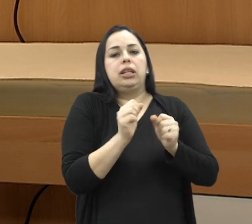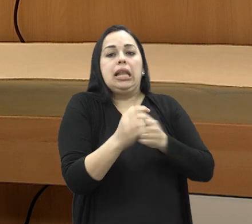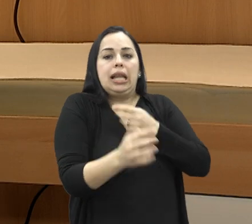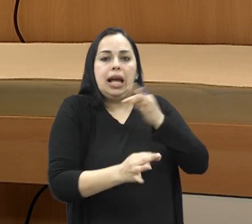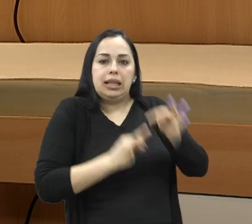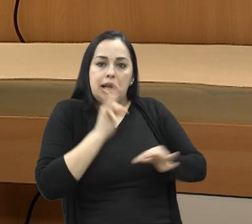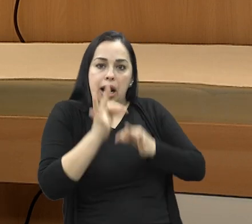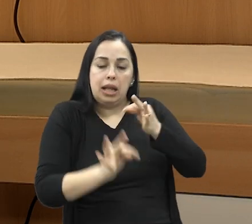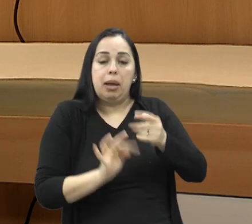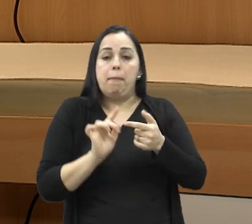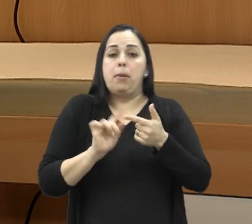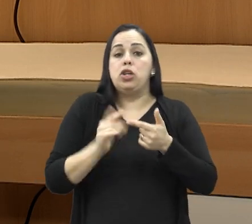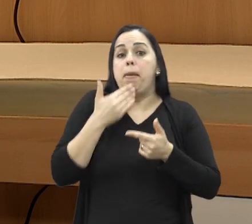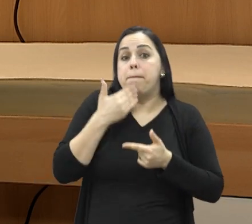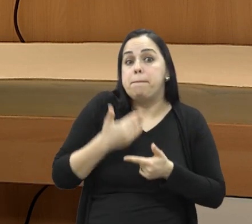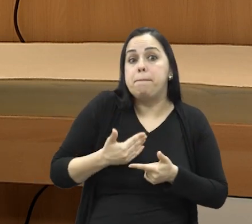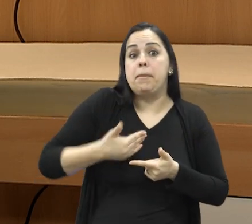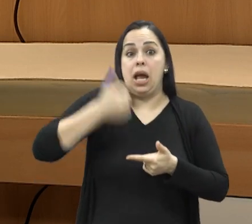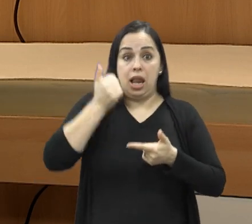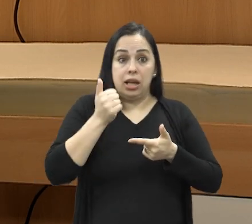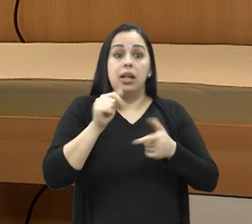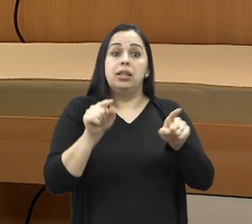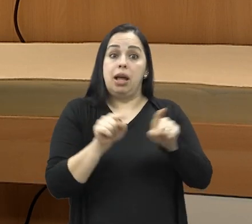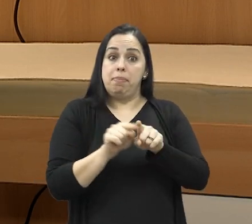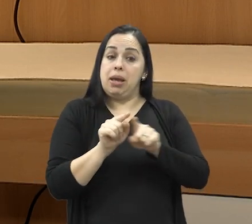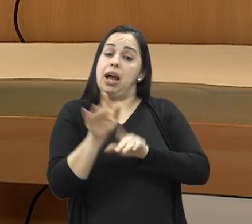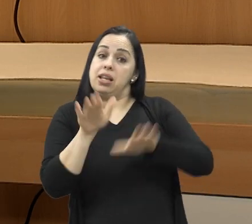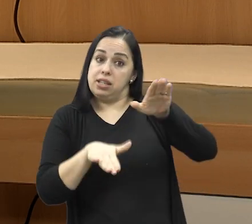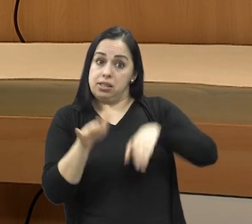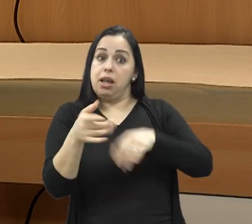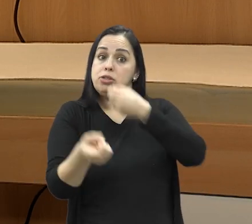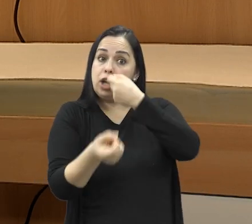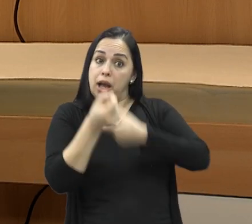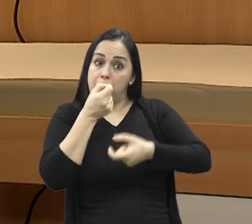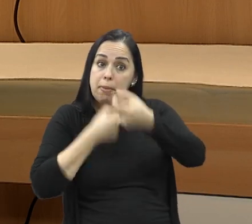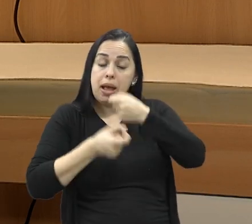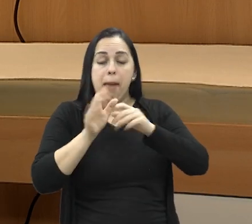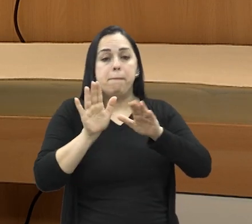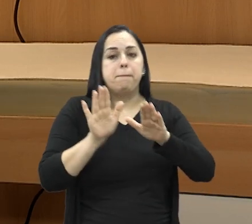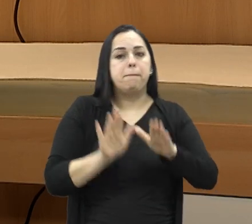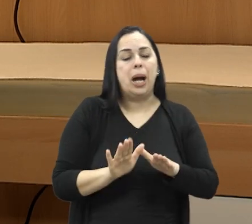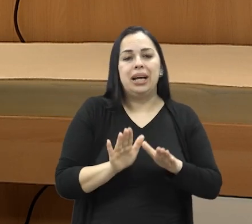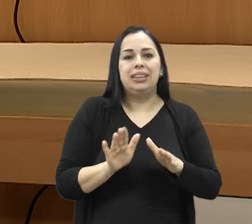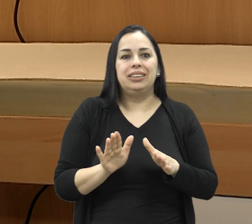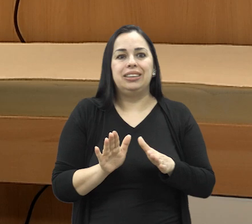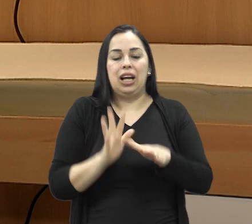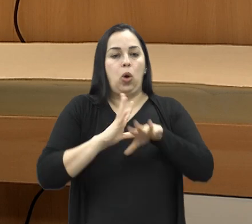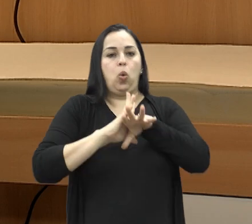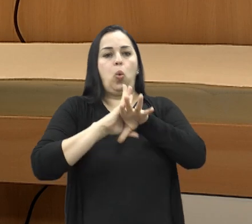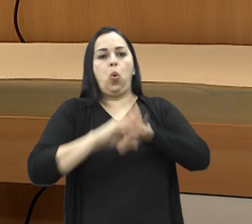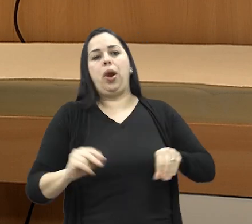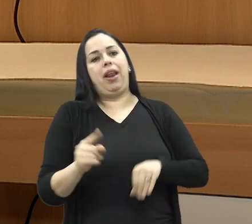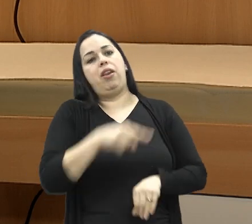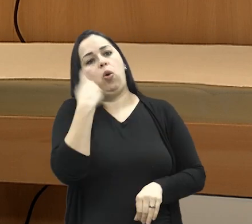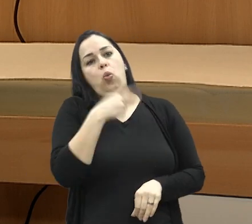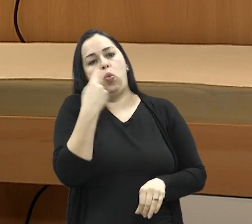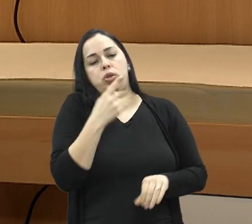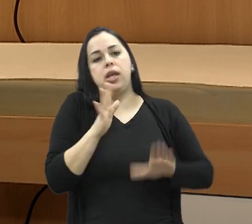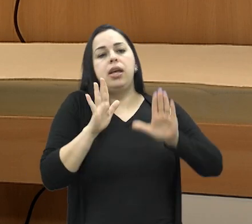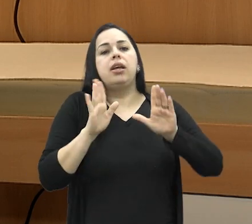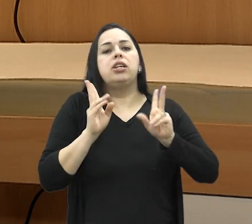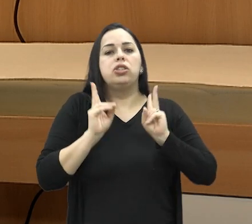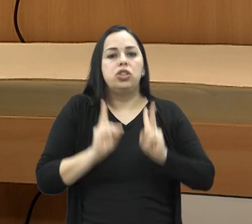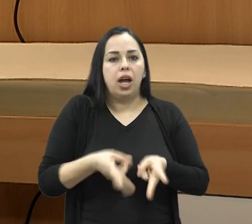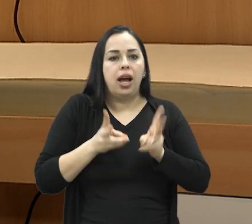Ela pode ser tratada, pode ser melhorada, pode precisar ou não de medicamentos, mas a gente não consegue mais